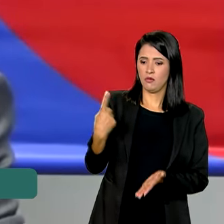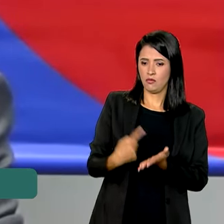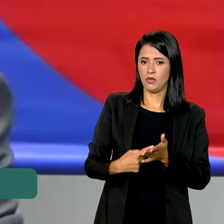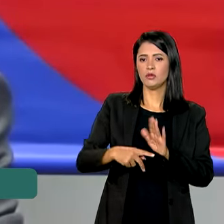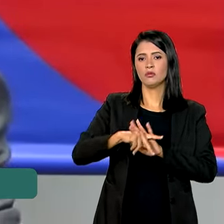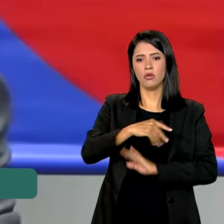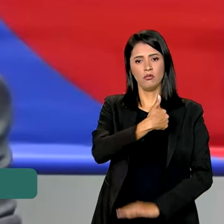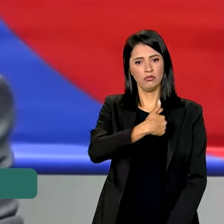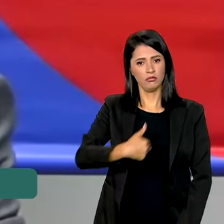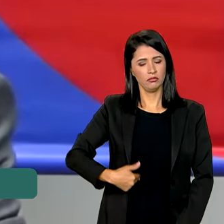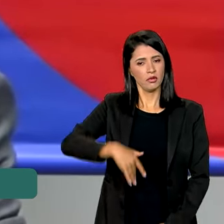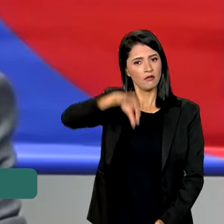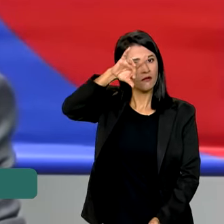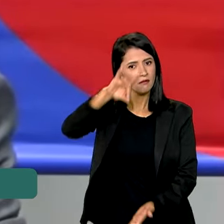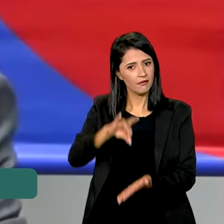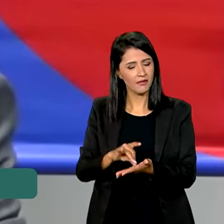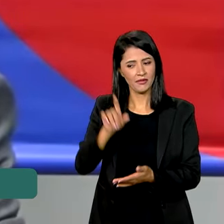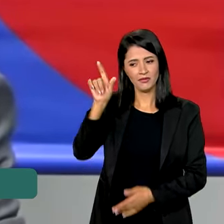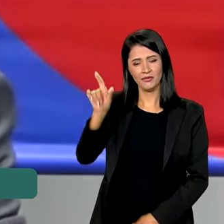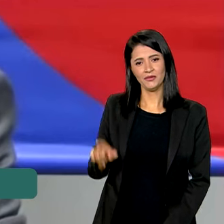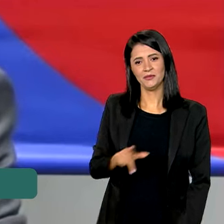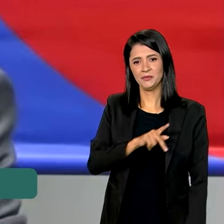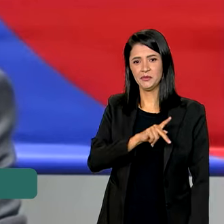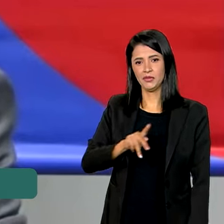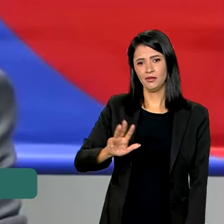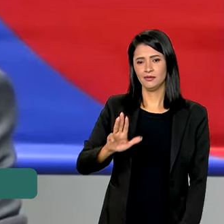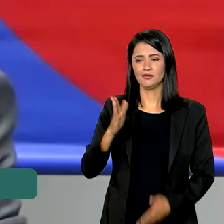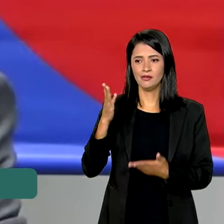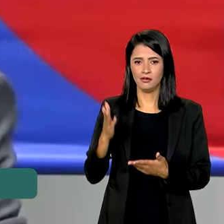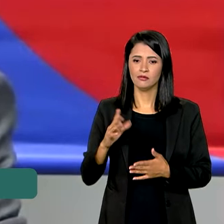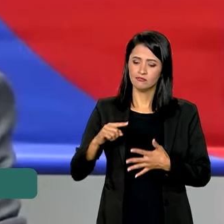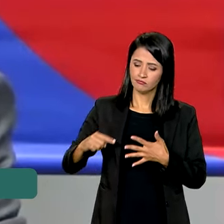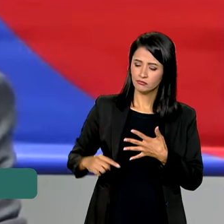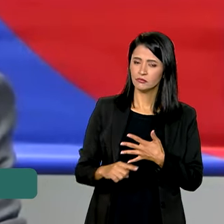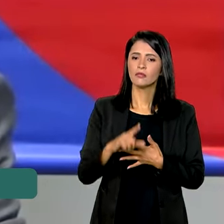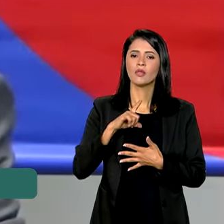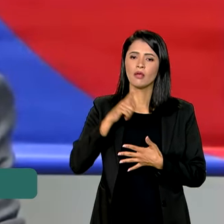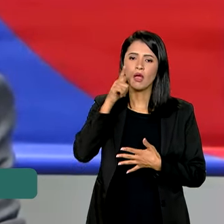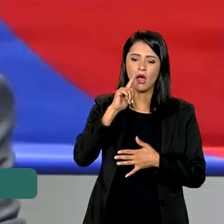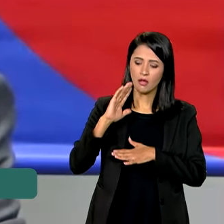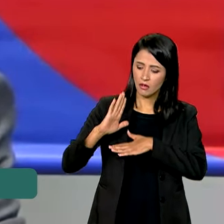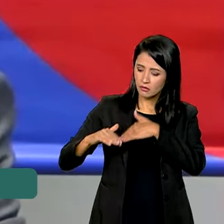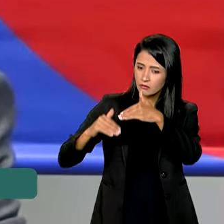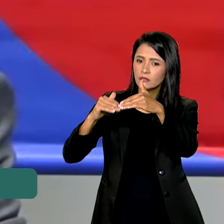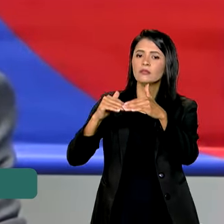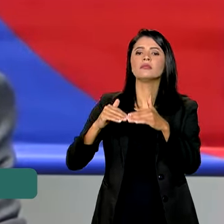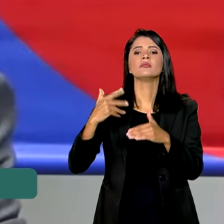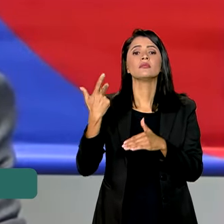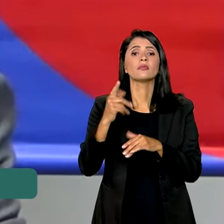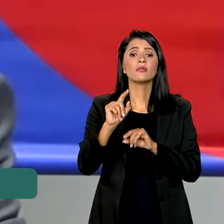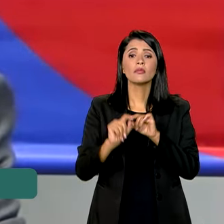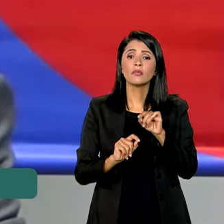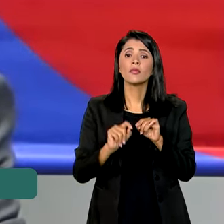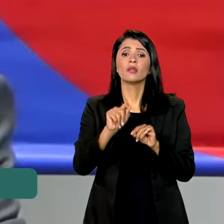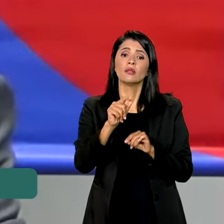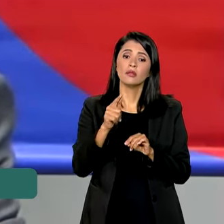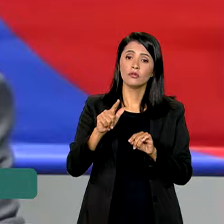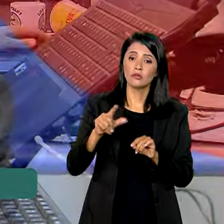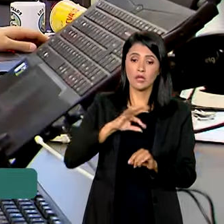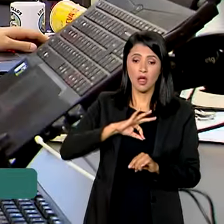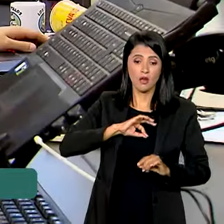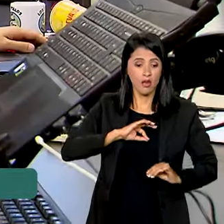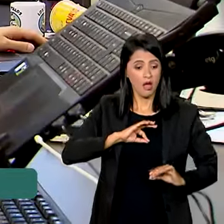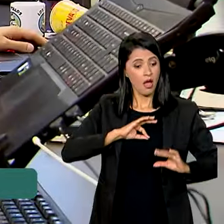efetivo do presidente Lula. Tudo isso leva ao crescimento dos menores